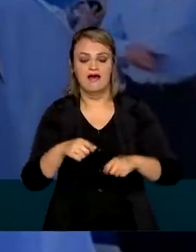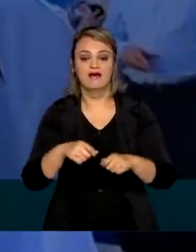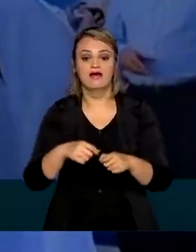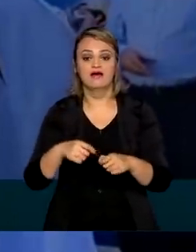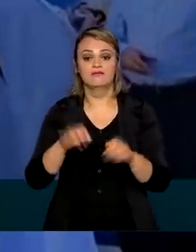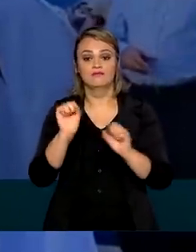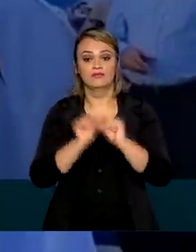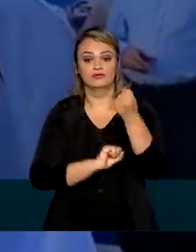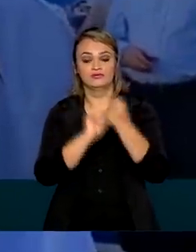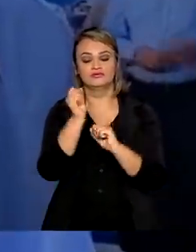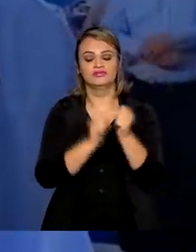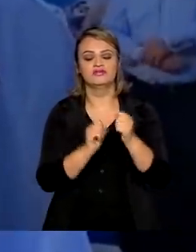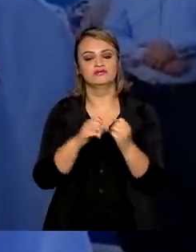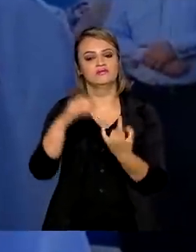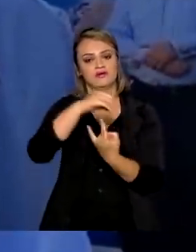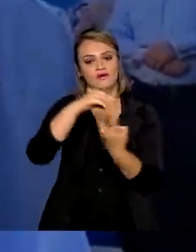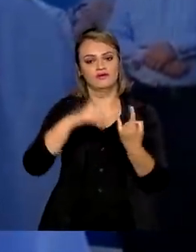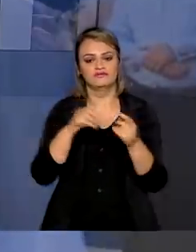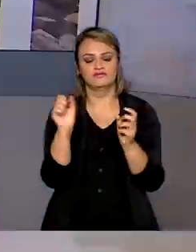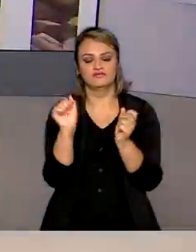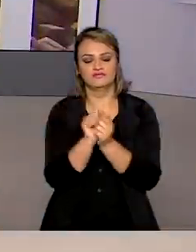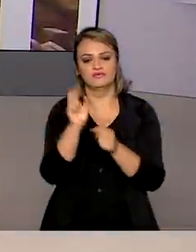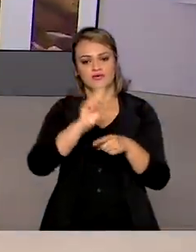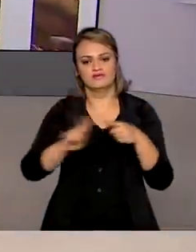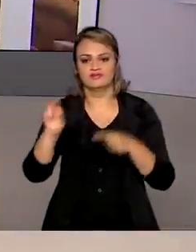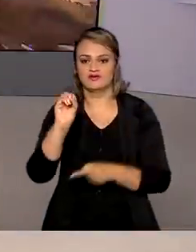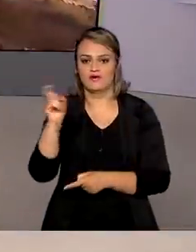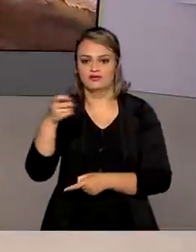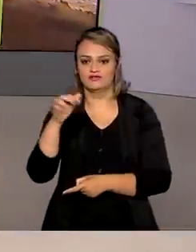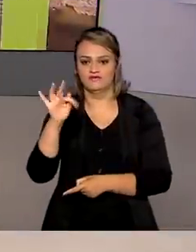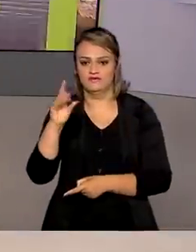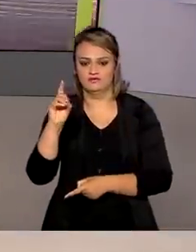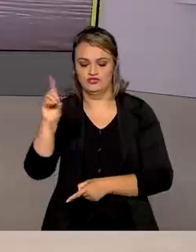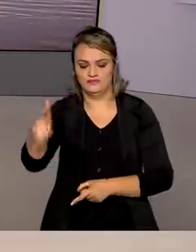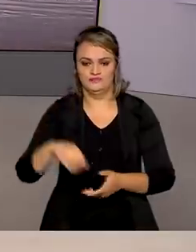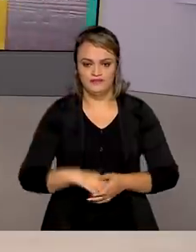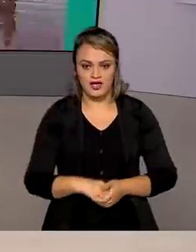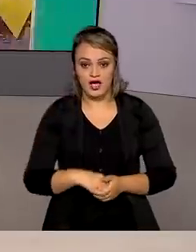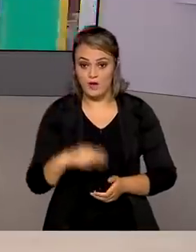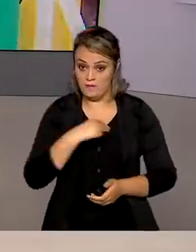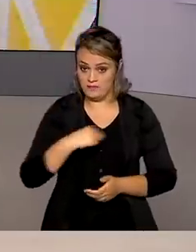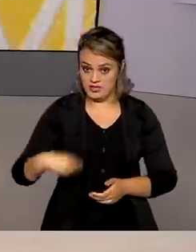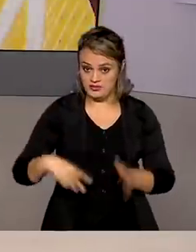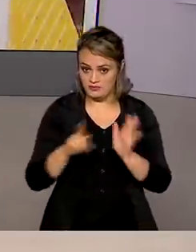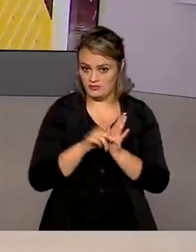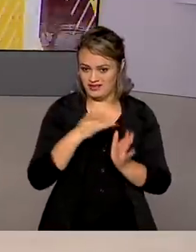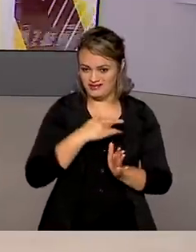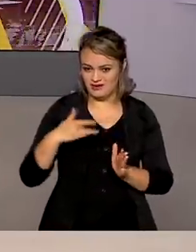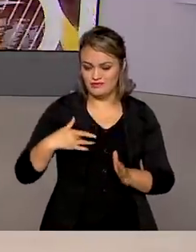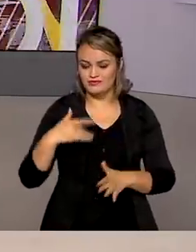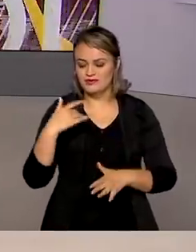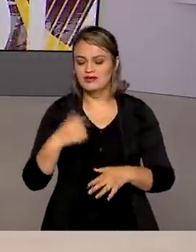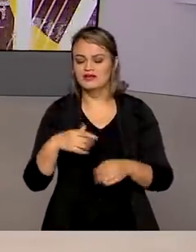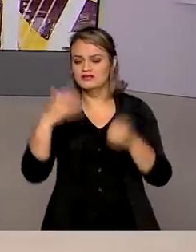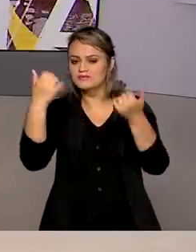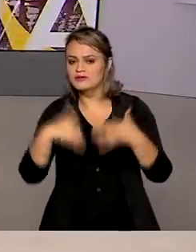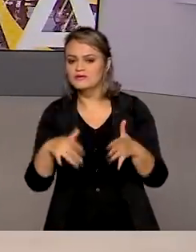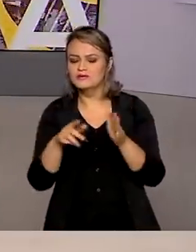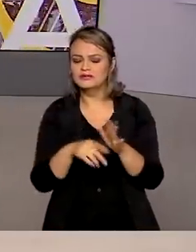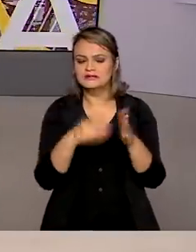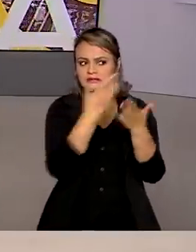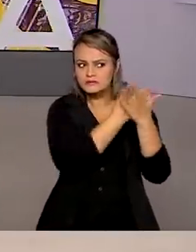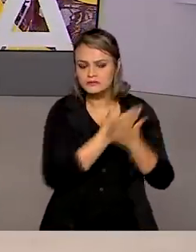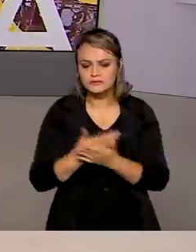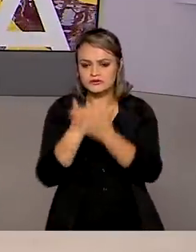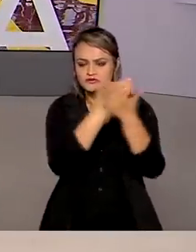parceria com a Fundação Oswaldo Cruz. O ministro da Saúde, Marcelo Queiroga, informou também que está em estudo uma ampla